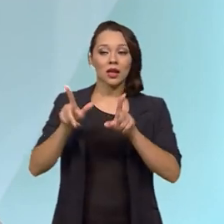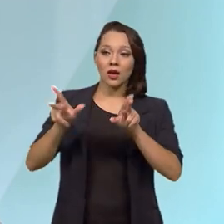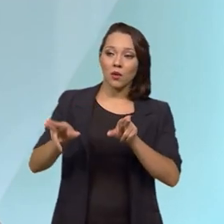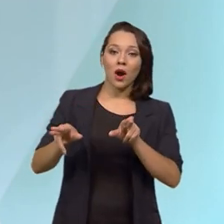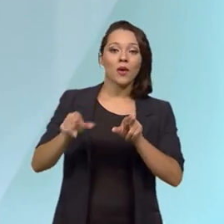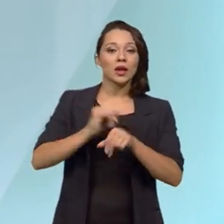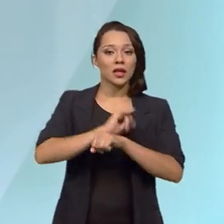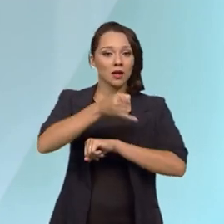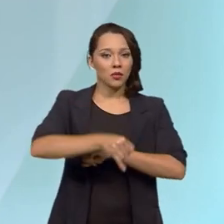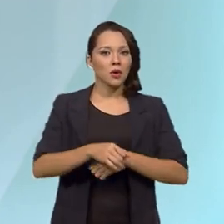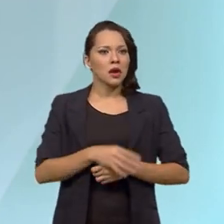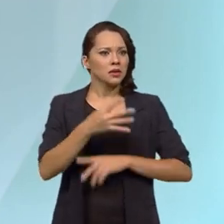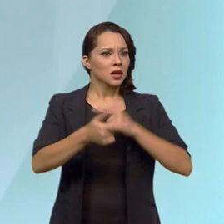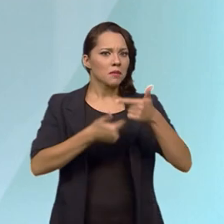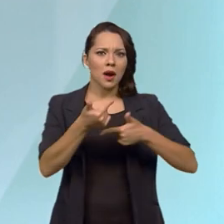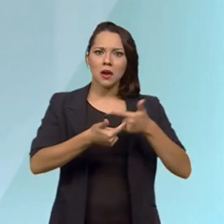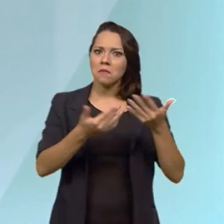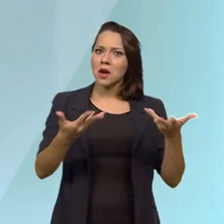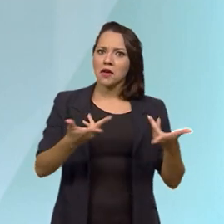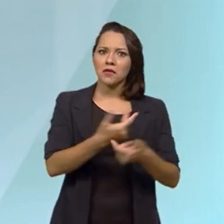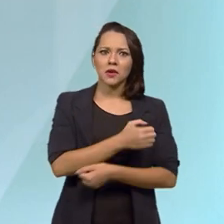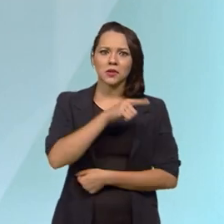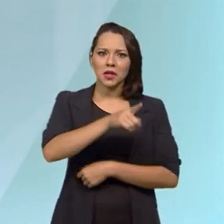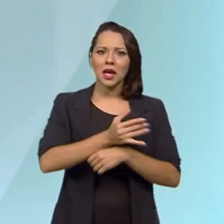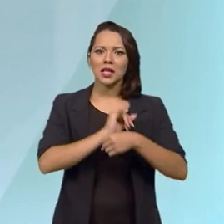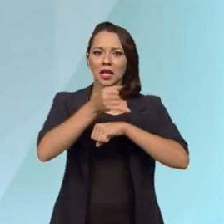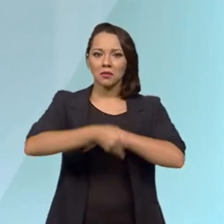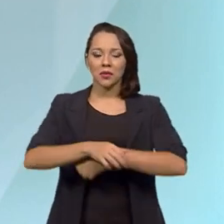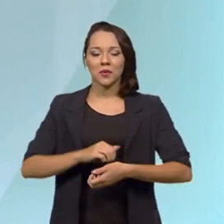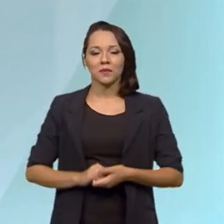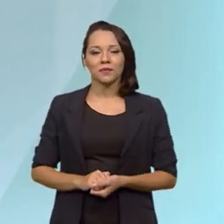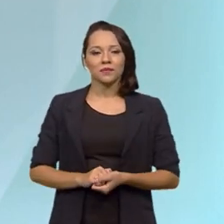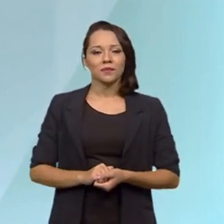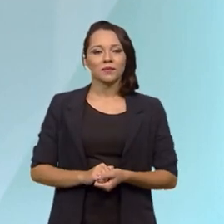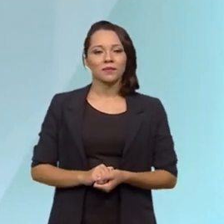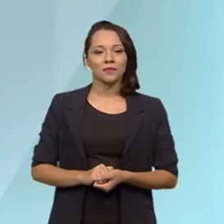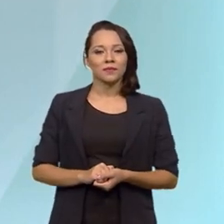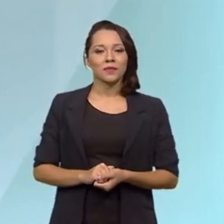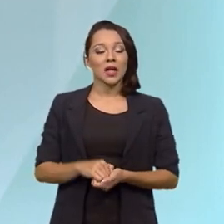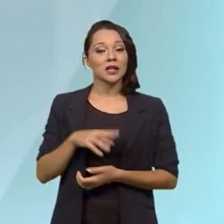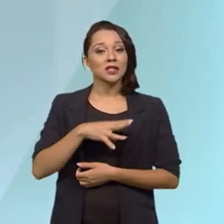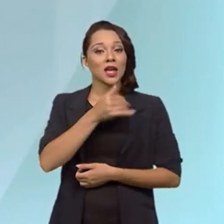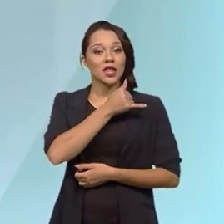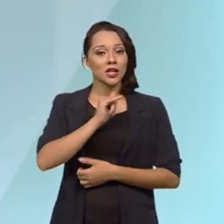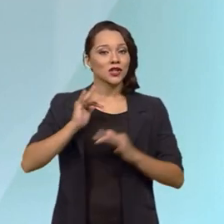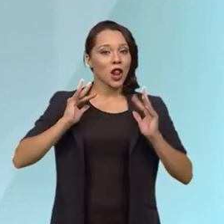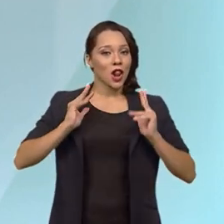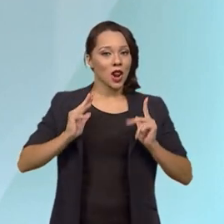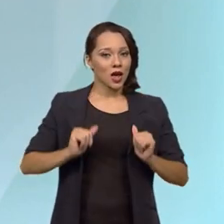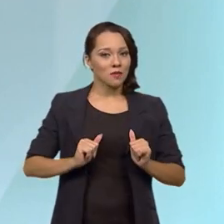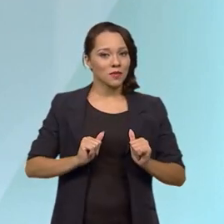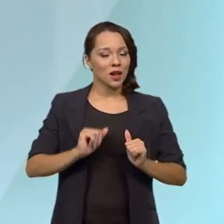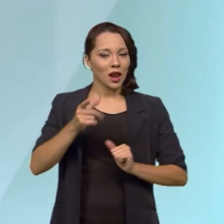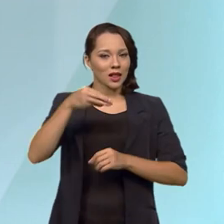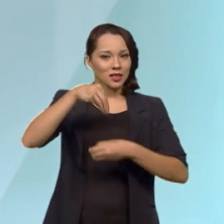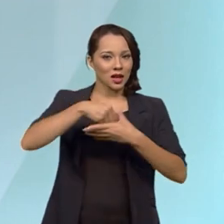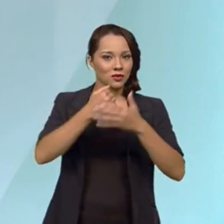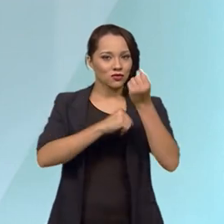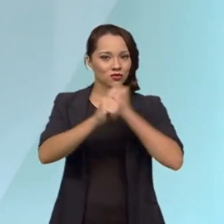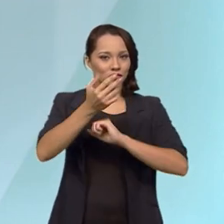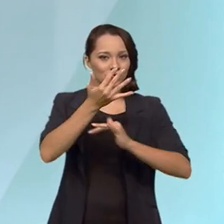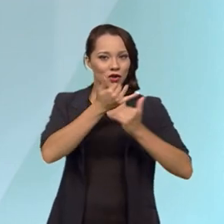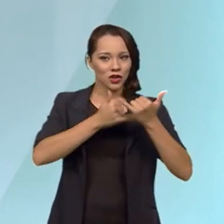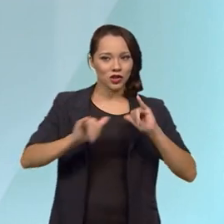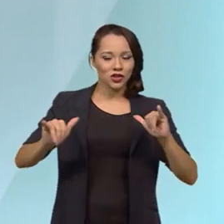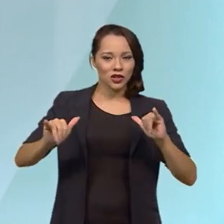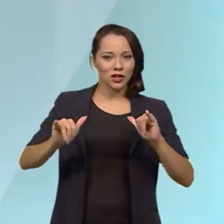Itaipu está fazendo um trabalho fantástico. Além de gerar energia renovável na própria usina, ele está fazendo